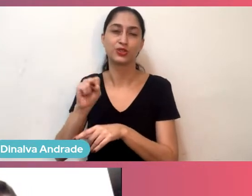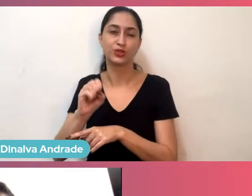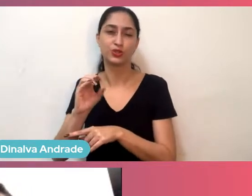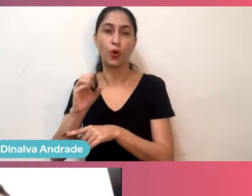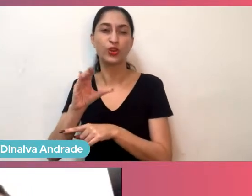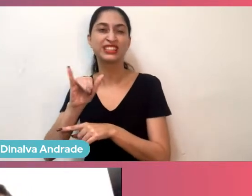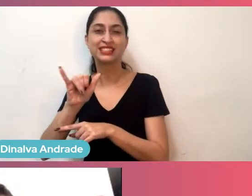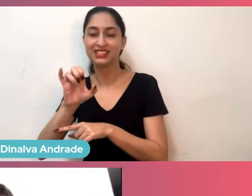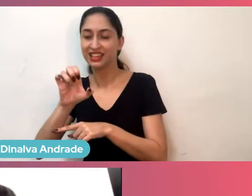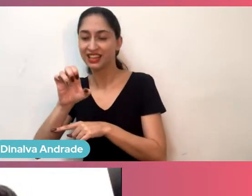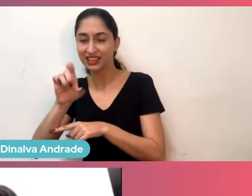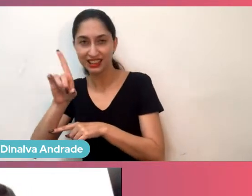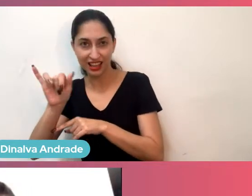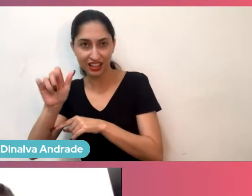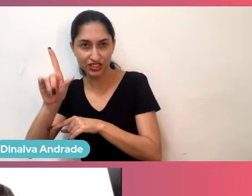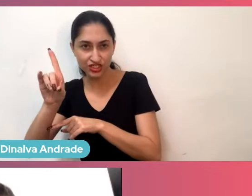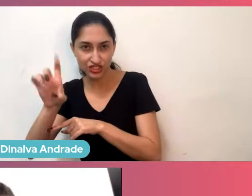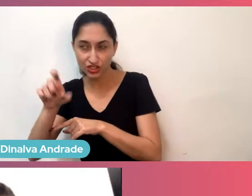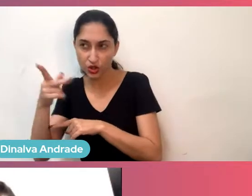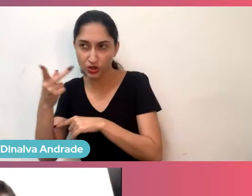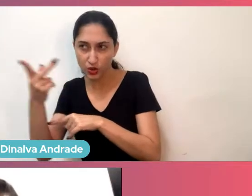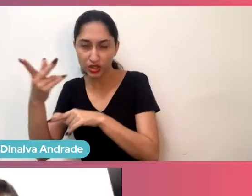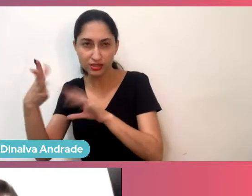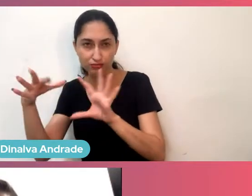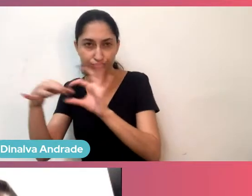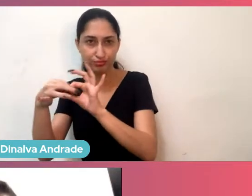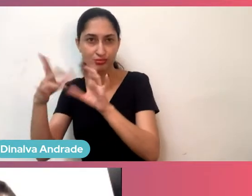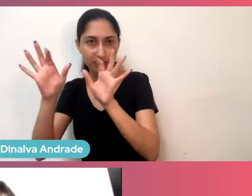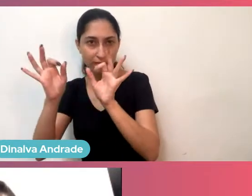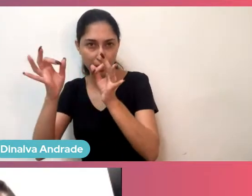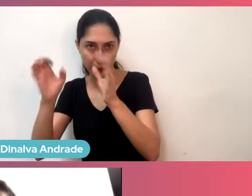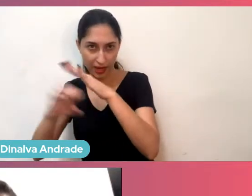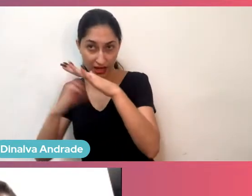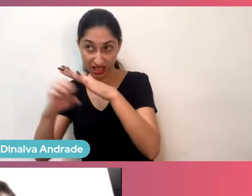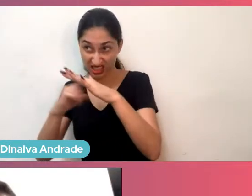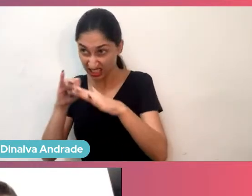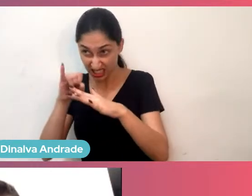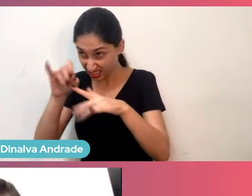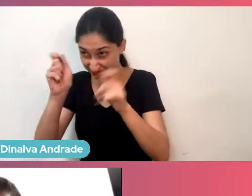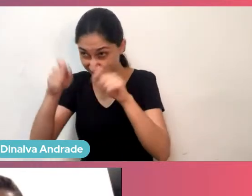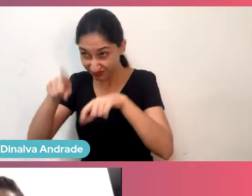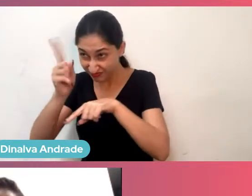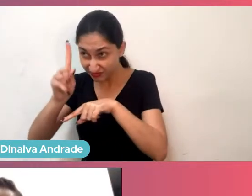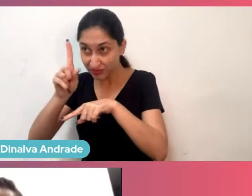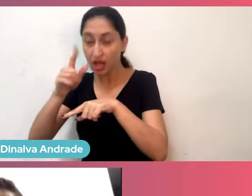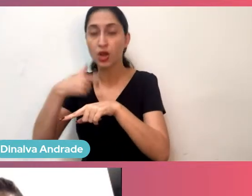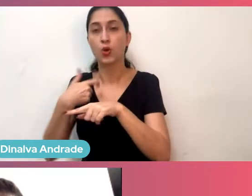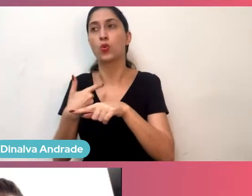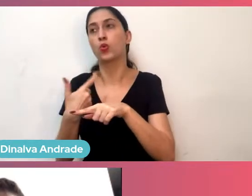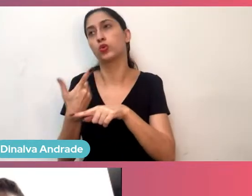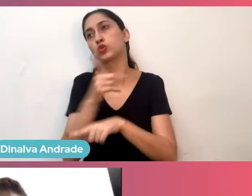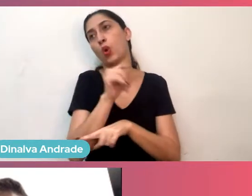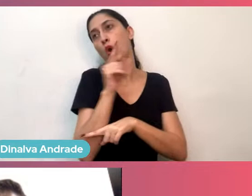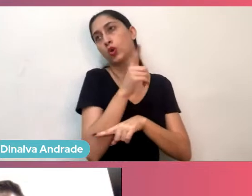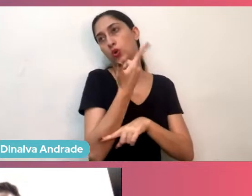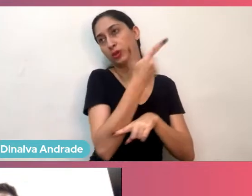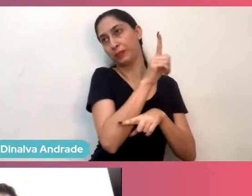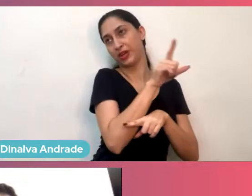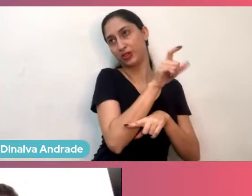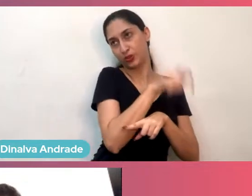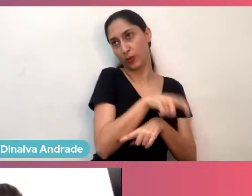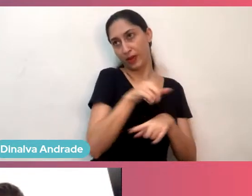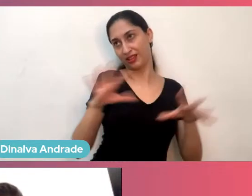demete, eu apronto uma pessoa para ser sua CTO nesse tempo, fechou, fechou, então, gente fez isso,